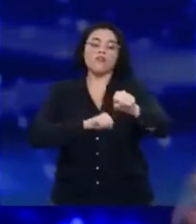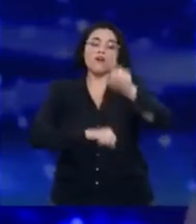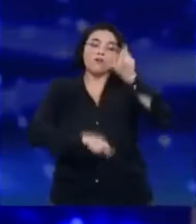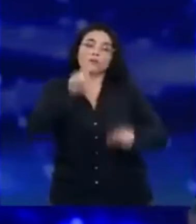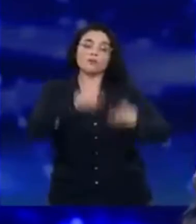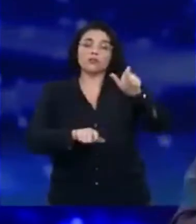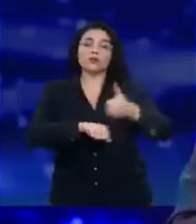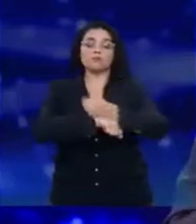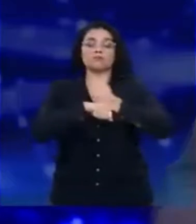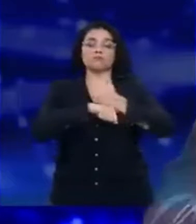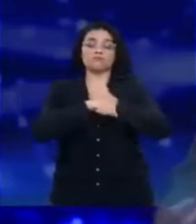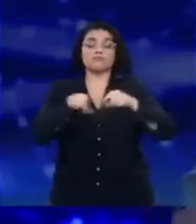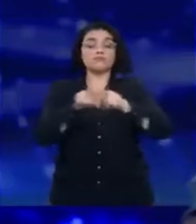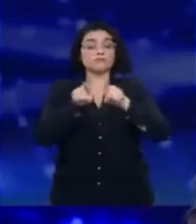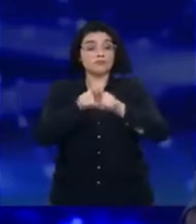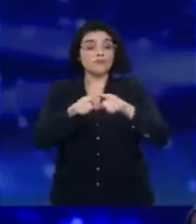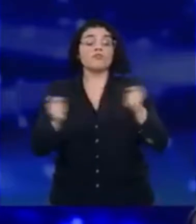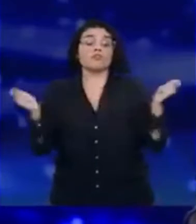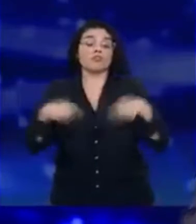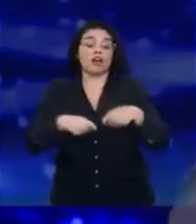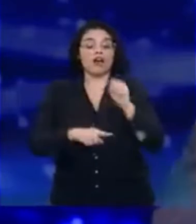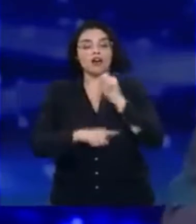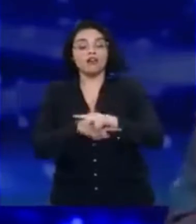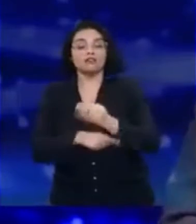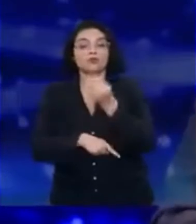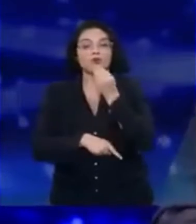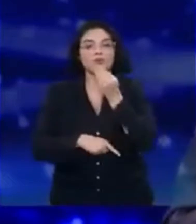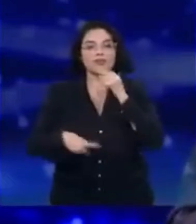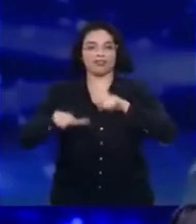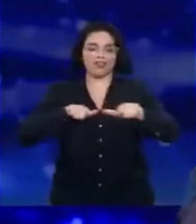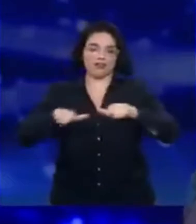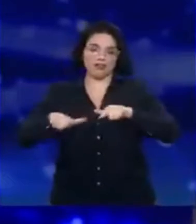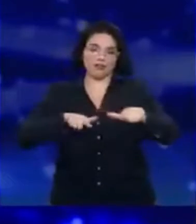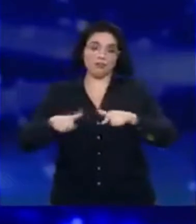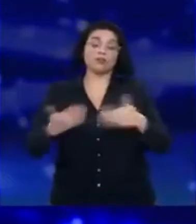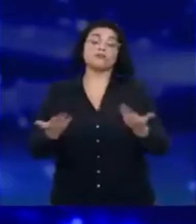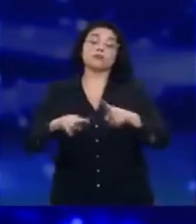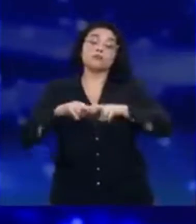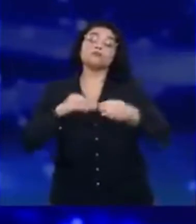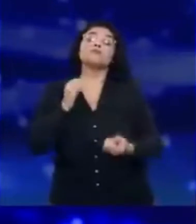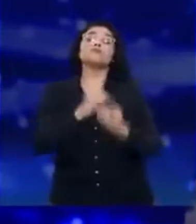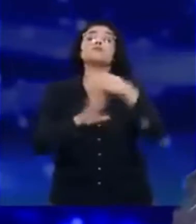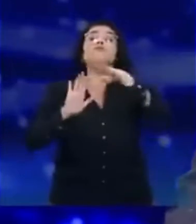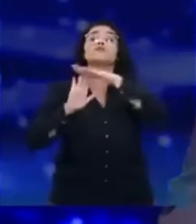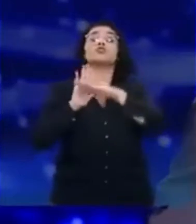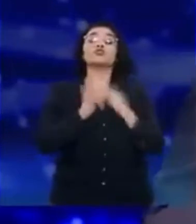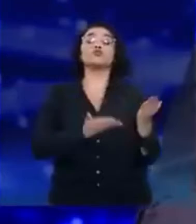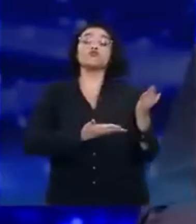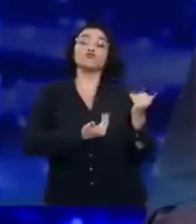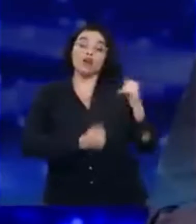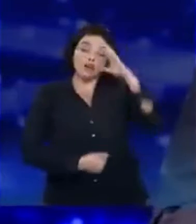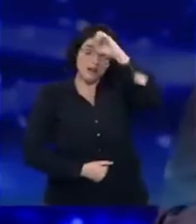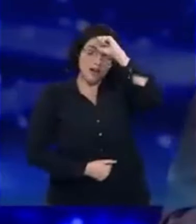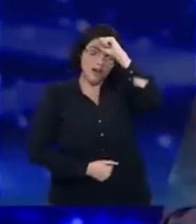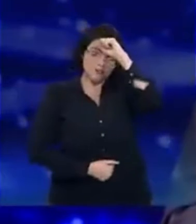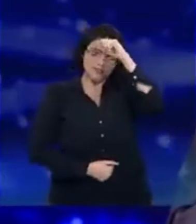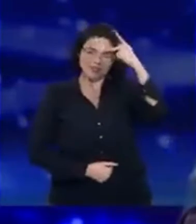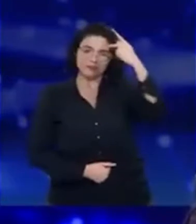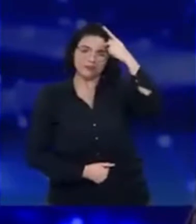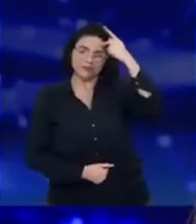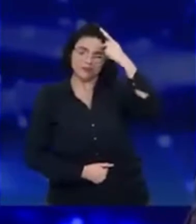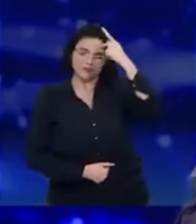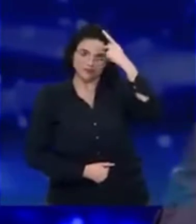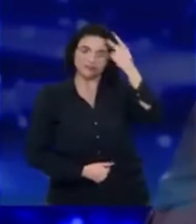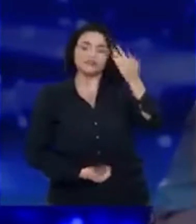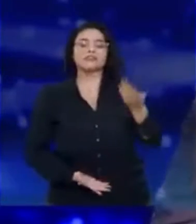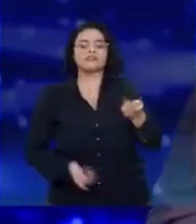abra a porta do mercado de trabalho para eles. É por isso que nós vamos criar o Programa de Jovem Aprendiz Paulista. E, nesse programa, o